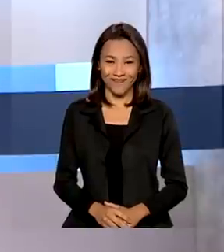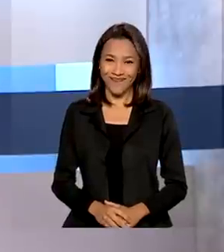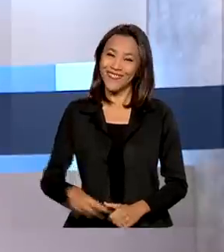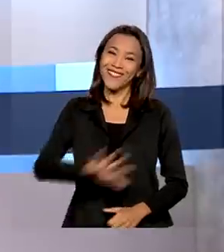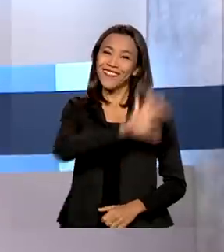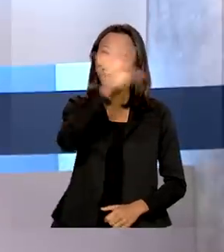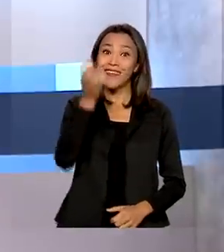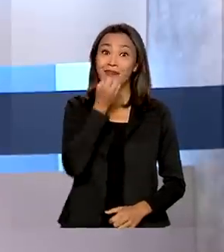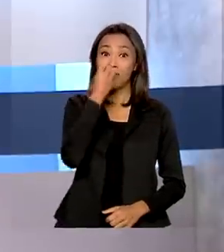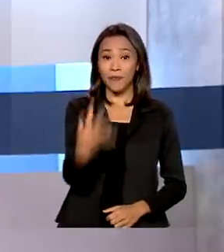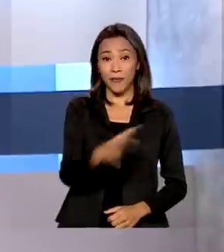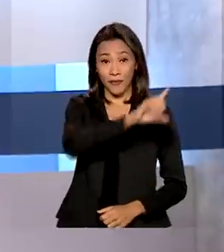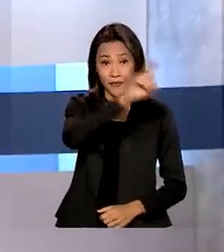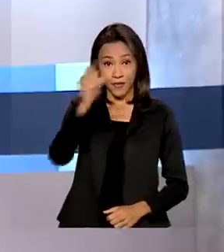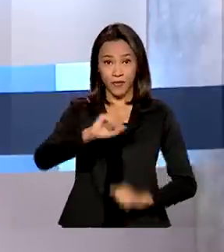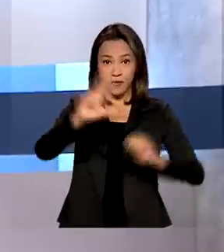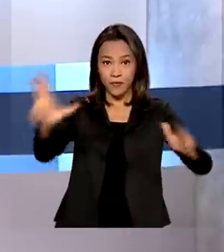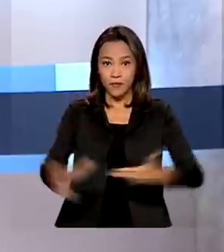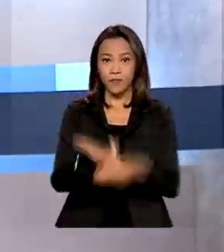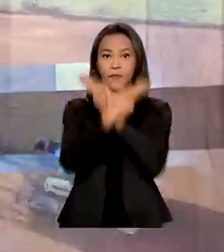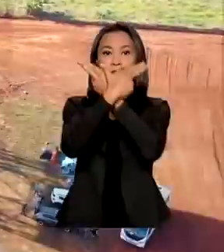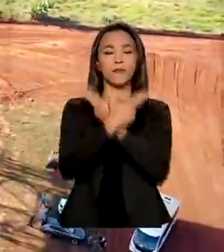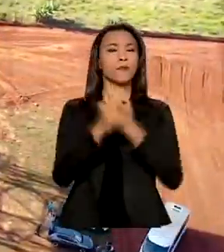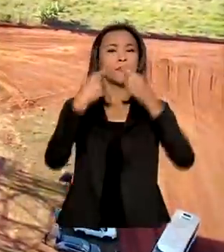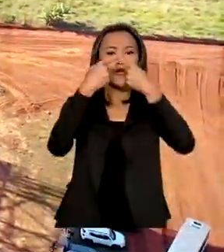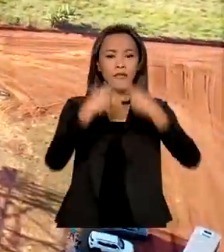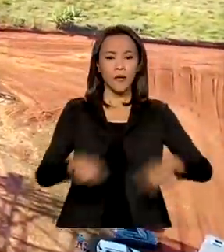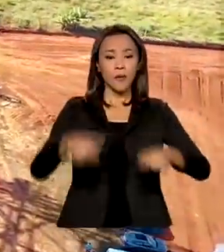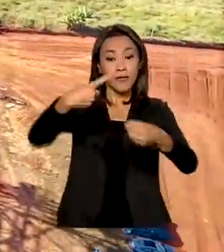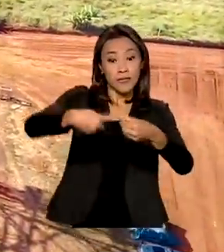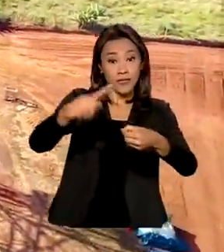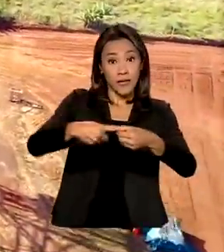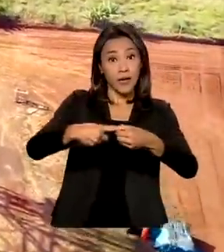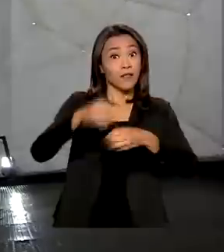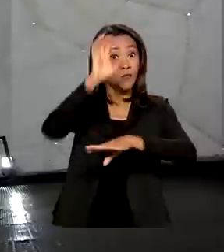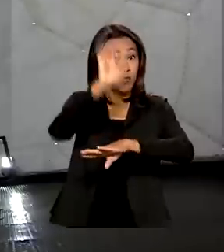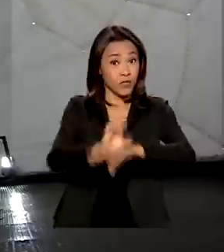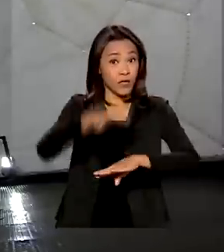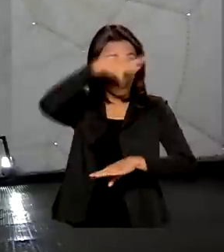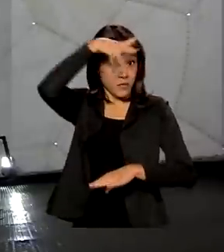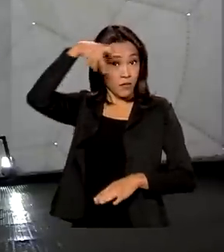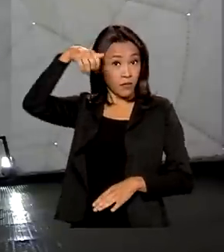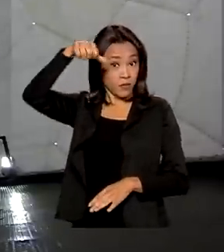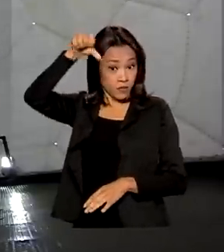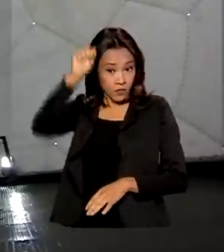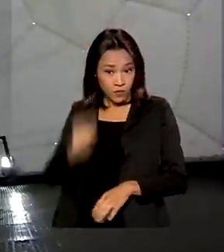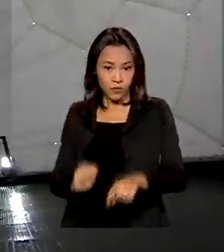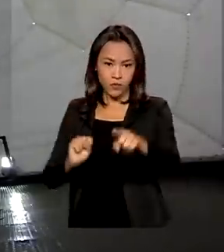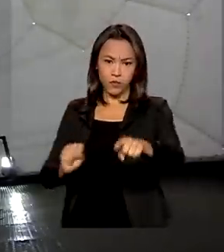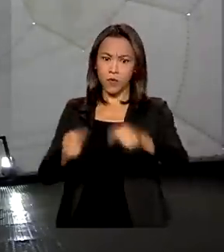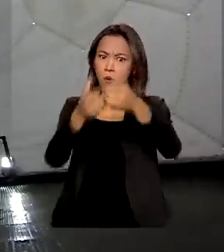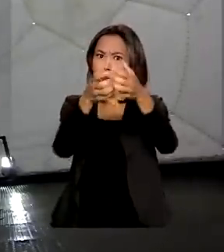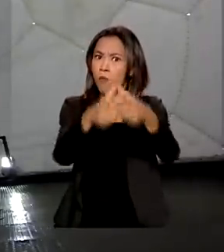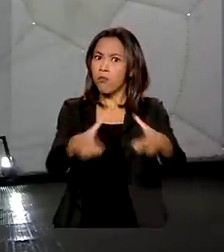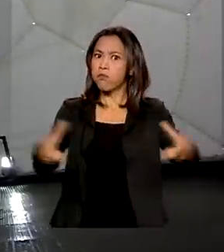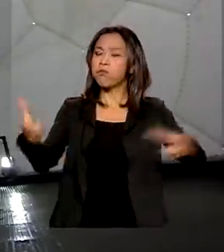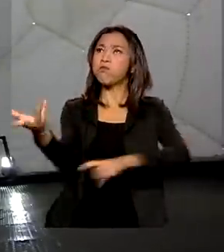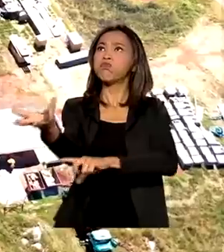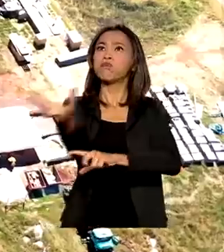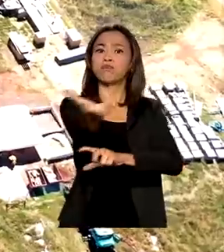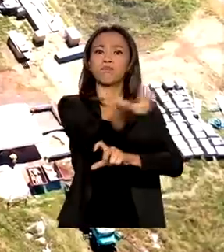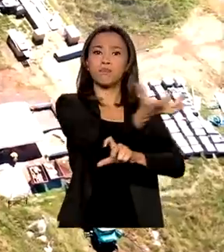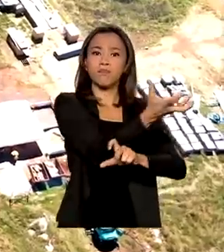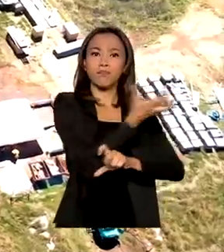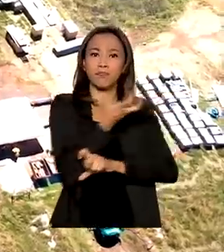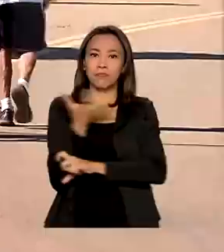Olá, bom dia! Força Aérea inaugura em Ponta Porã, no Mato Grosso do Sul, complexo que vai ampliar o controle do espaço